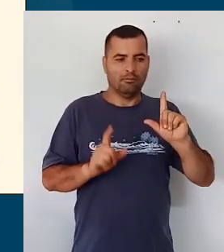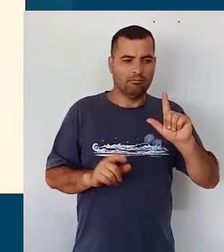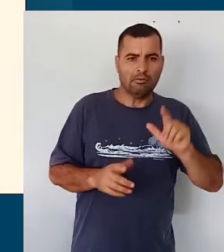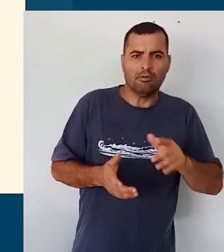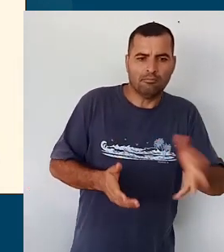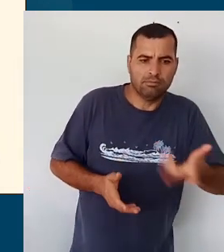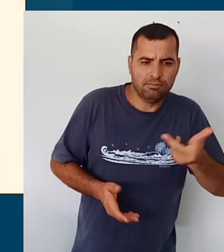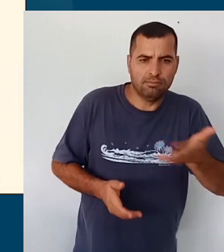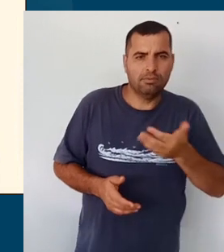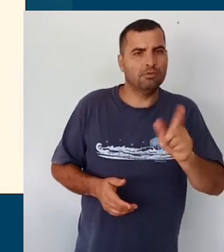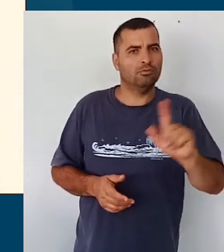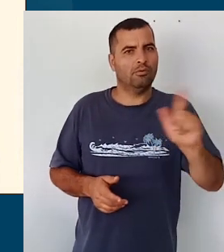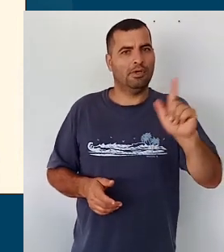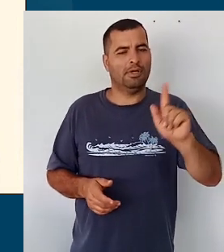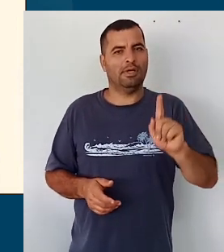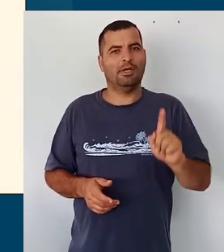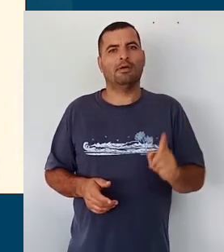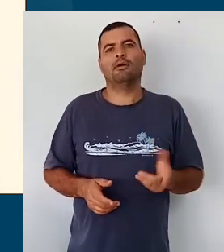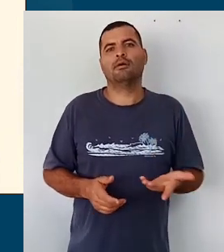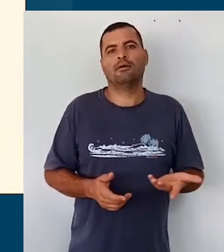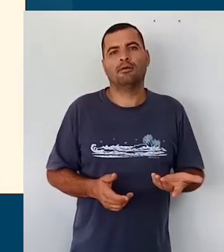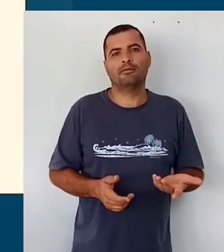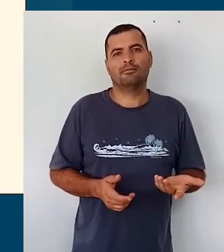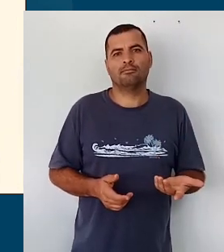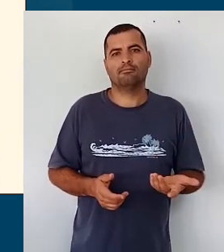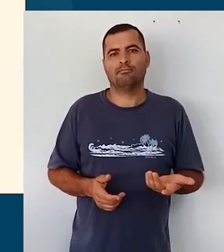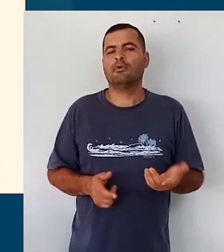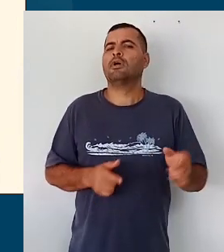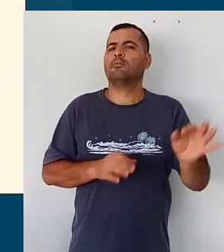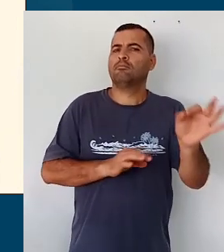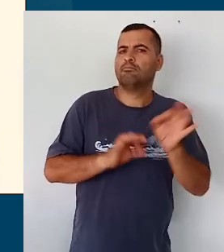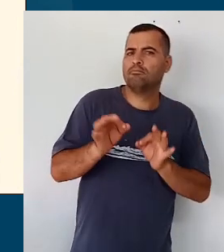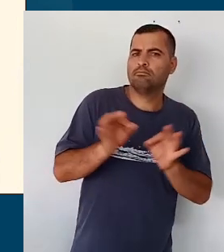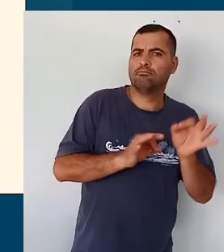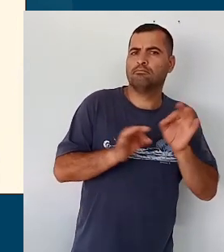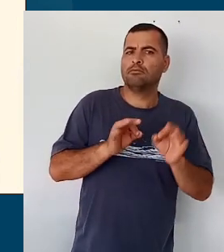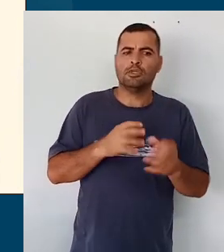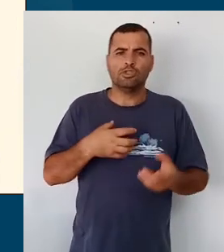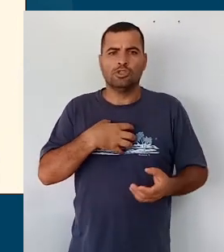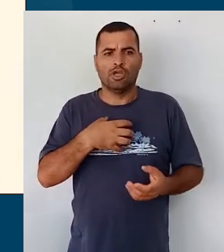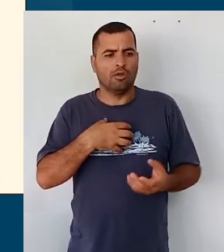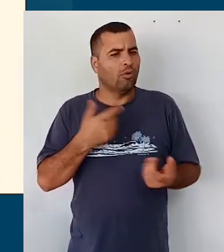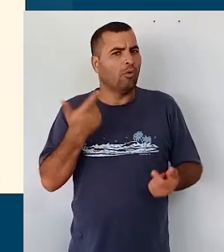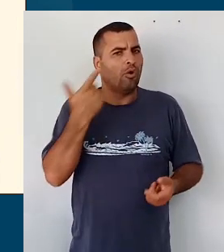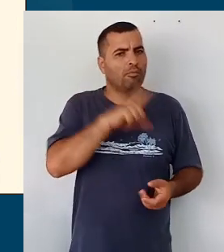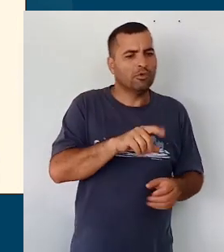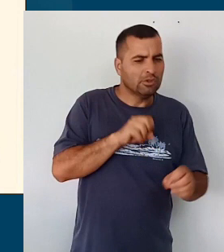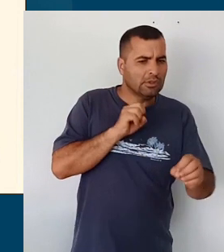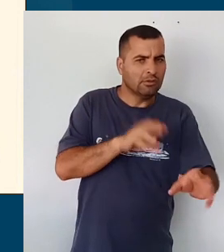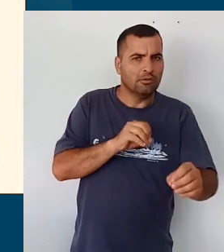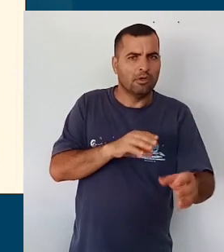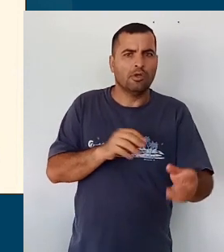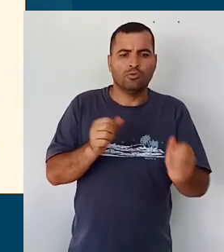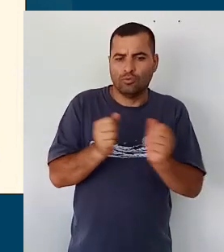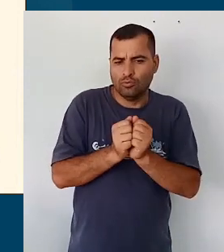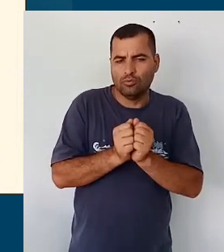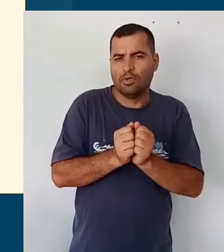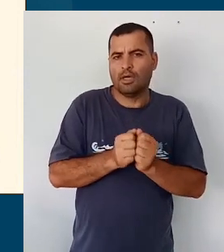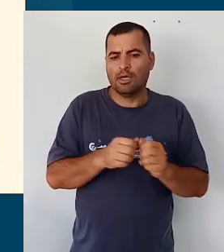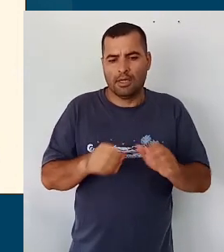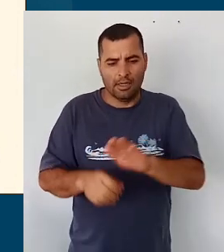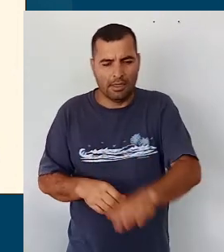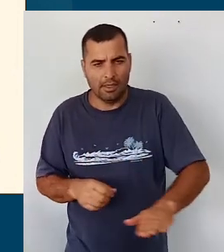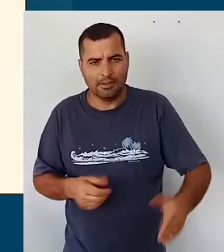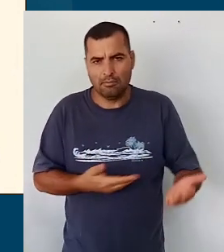na educação infantil, inspiram também a construção de estratégicas educativas que dialoguem, né, com os bebês, as crianças